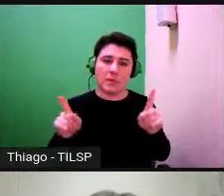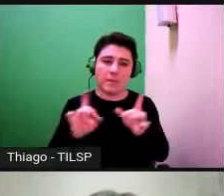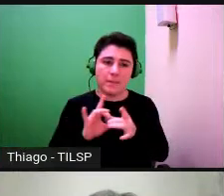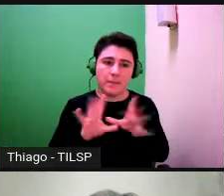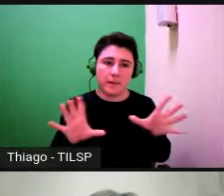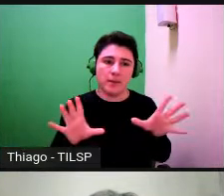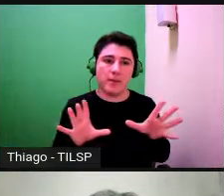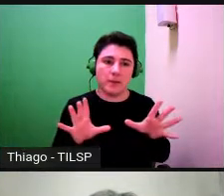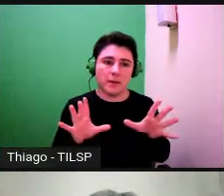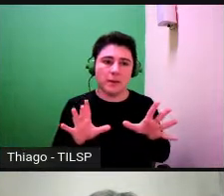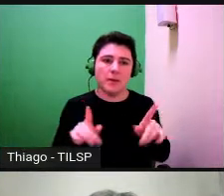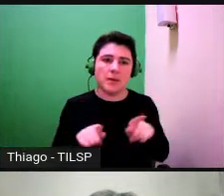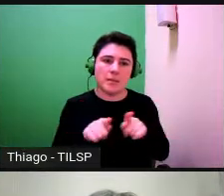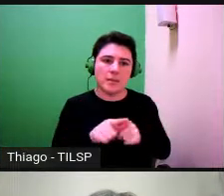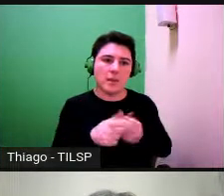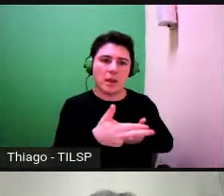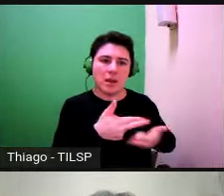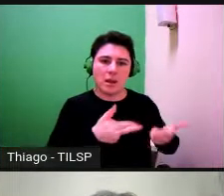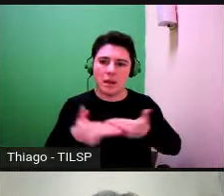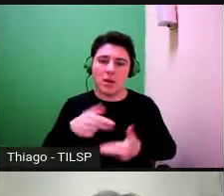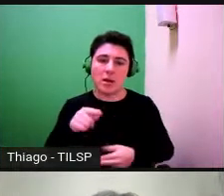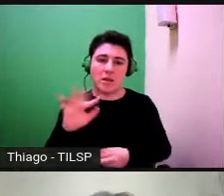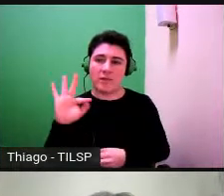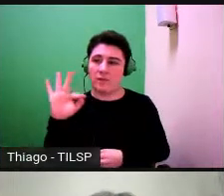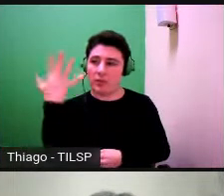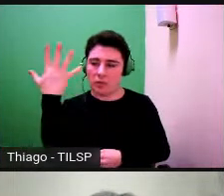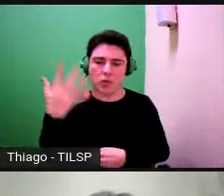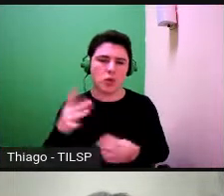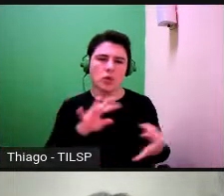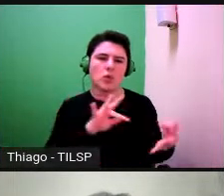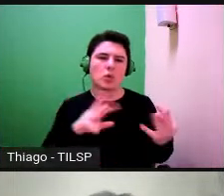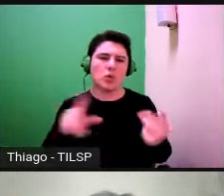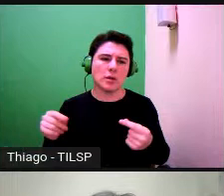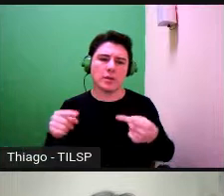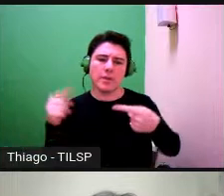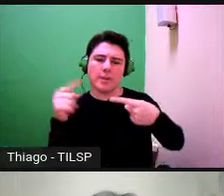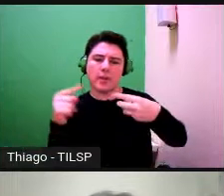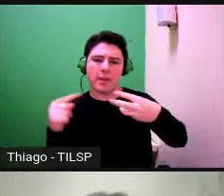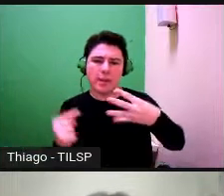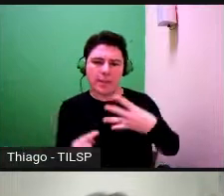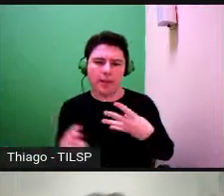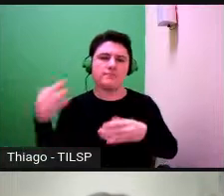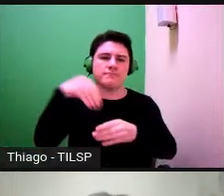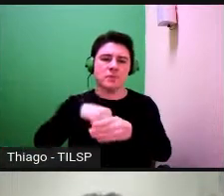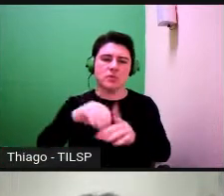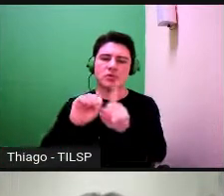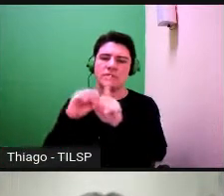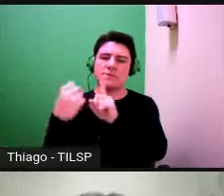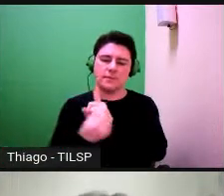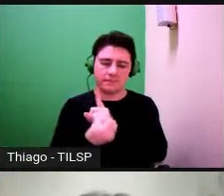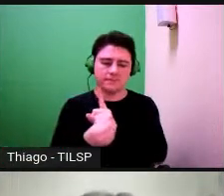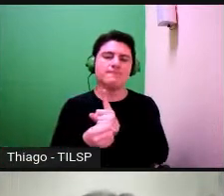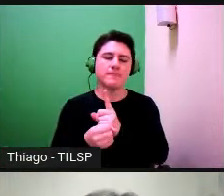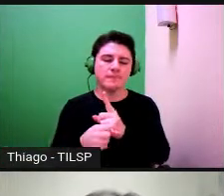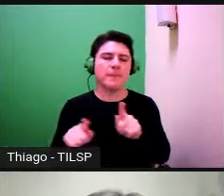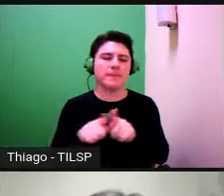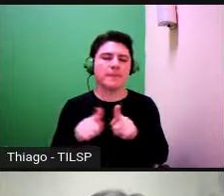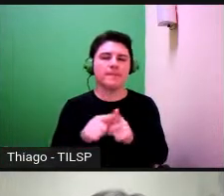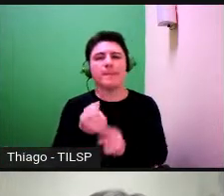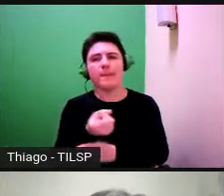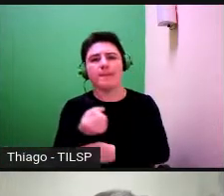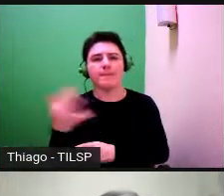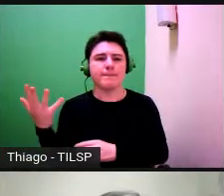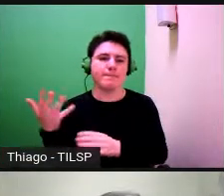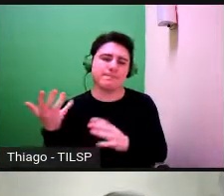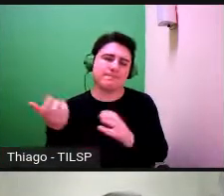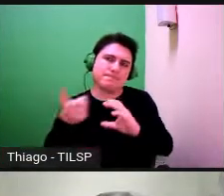relaciona também este fenómeno com todas as questões sociais em vários aspectos que irão sendo